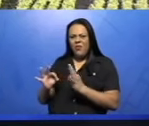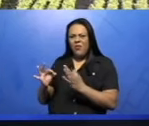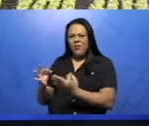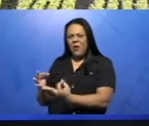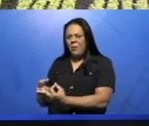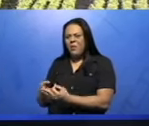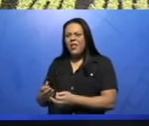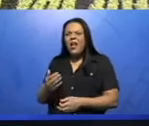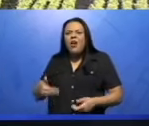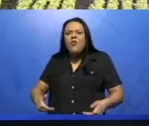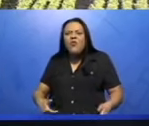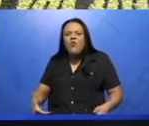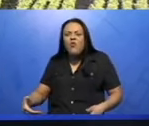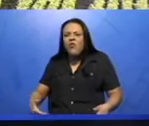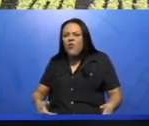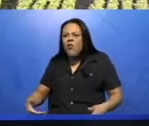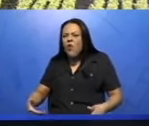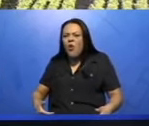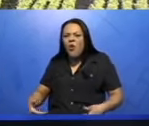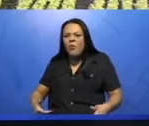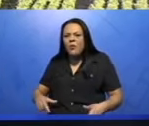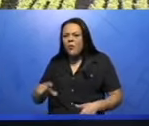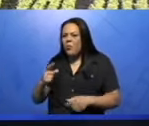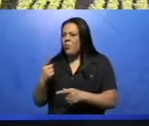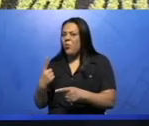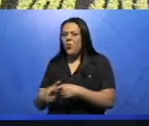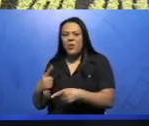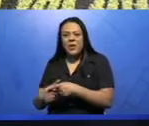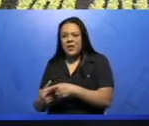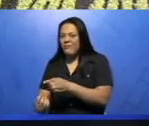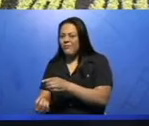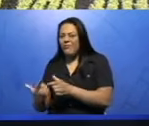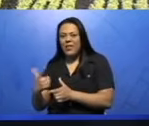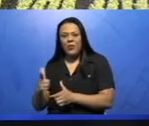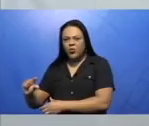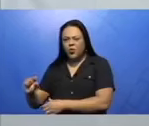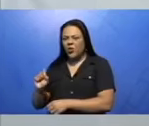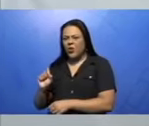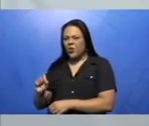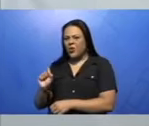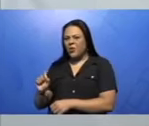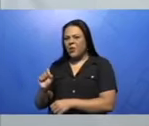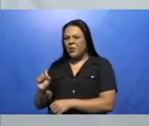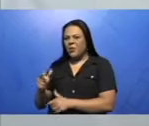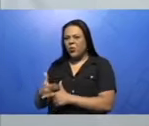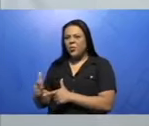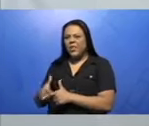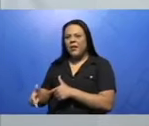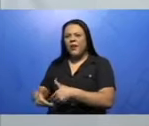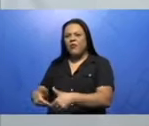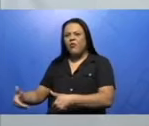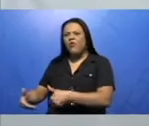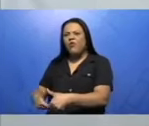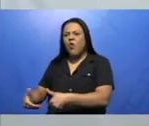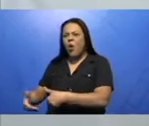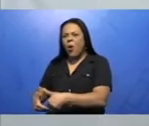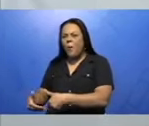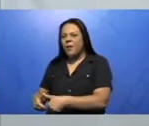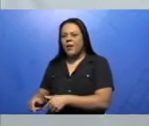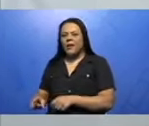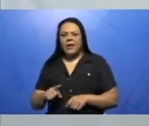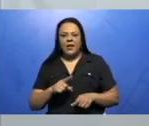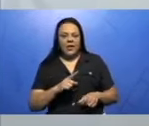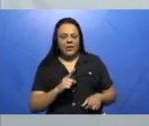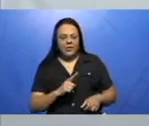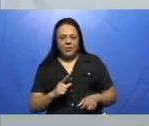da agricultura, essas áreas vão diminuindo com o passar do tempo, em razão do avanço da Plantation. Há também o aumento do êxodo rural,